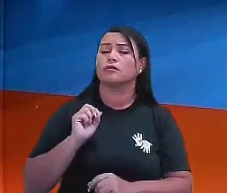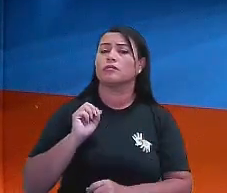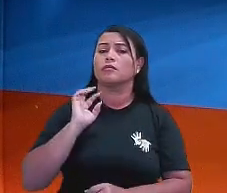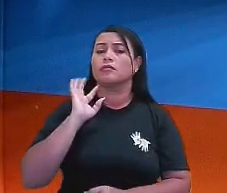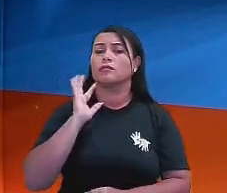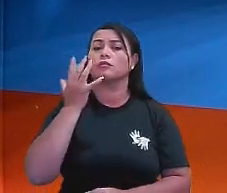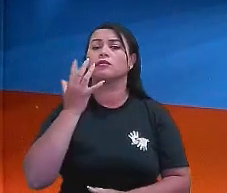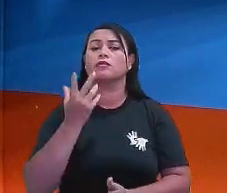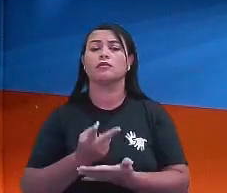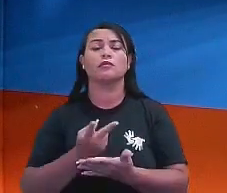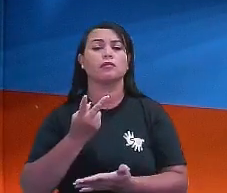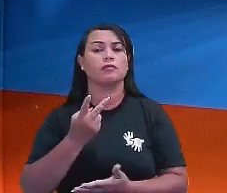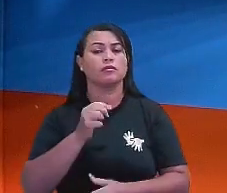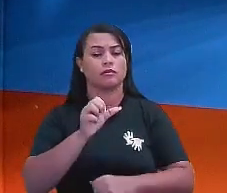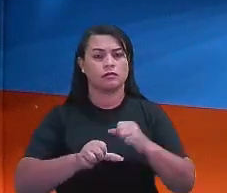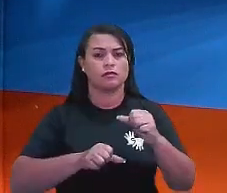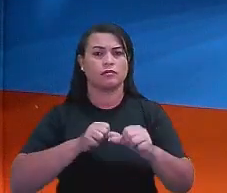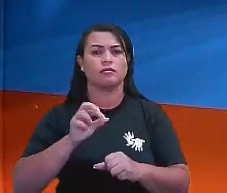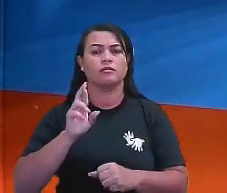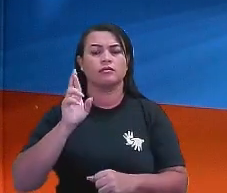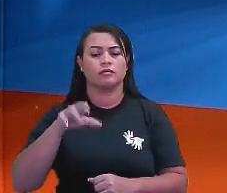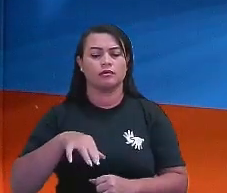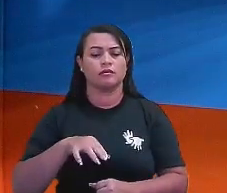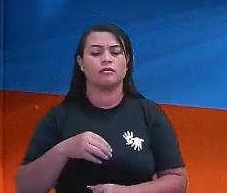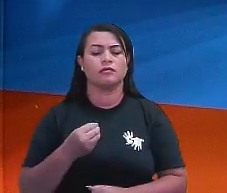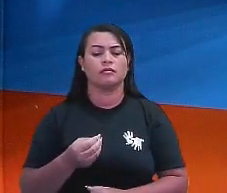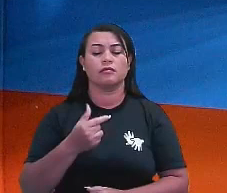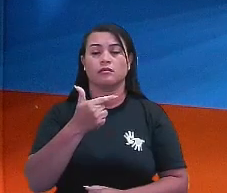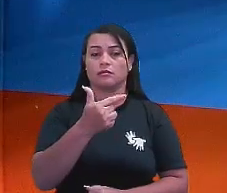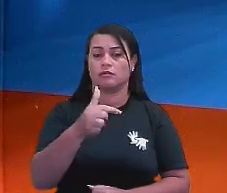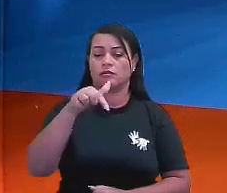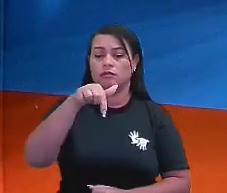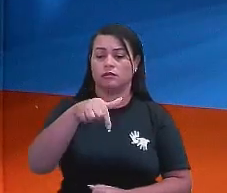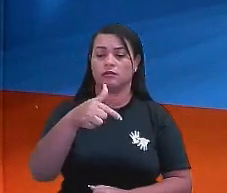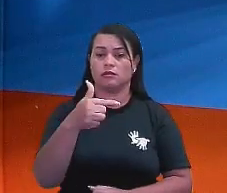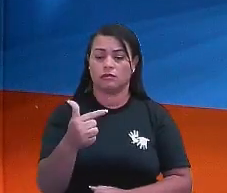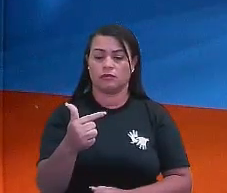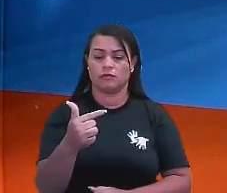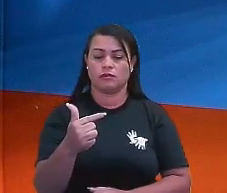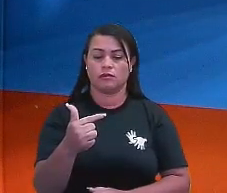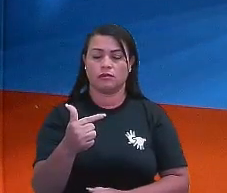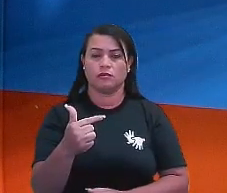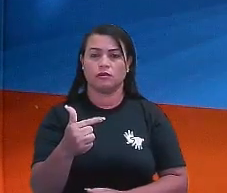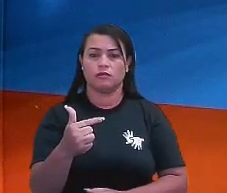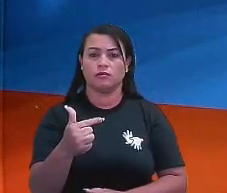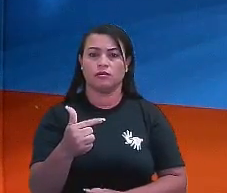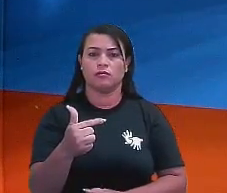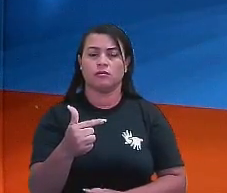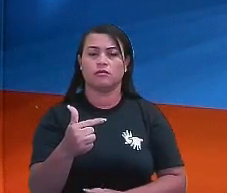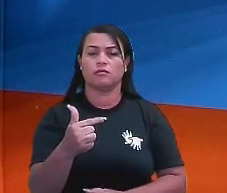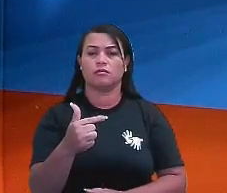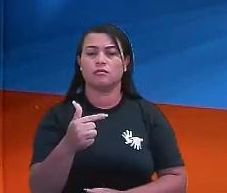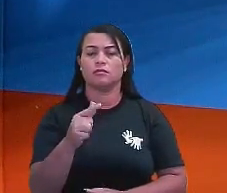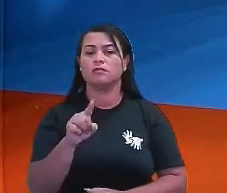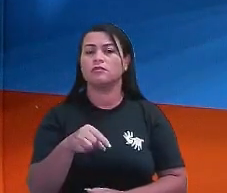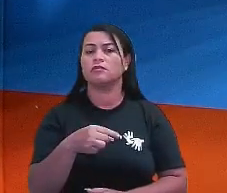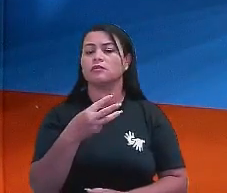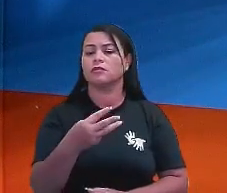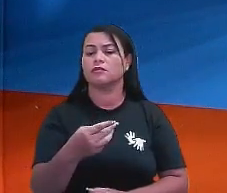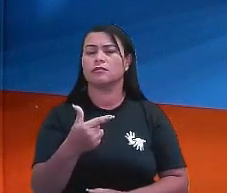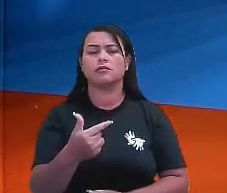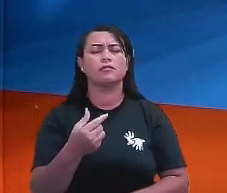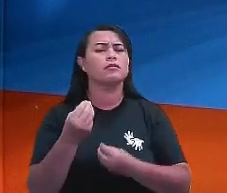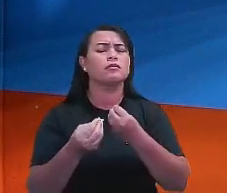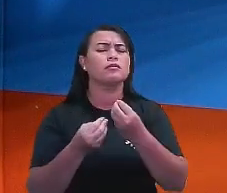preciso transformar aí a razão. A razão daqui vai ser quem? 272 está para 32. E esse